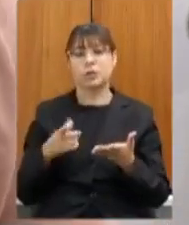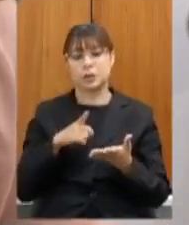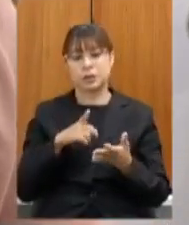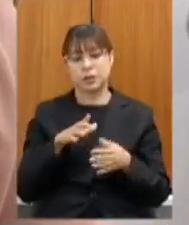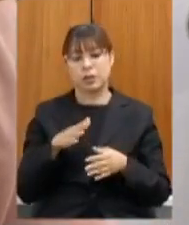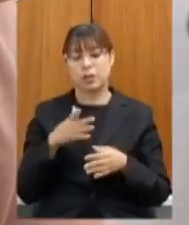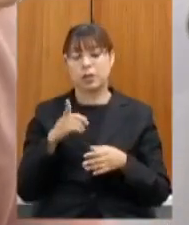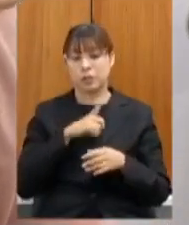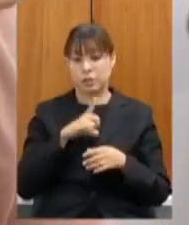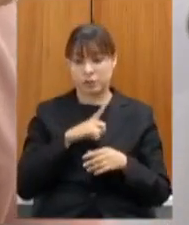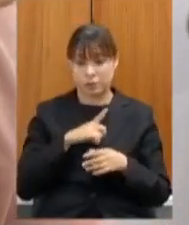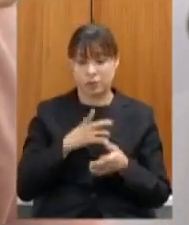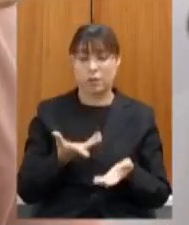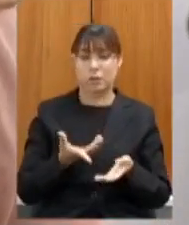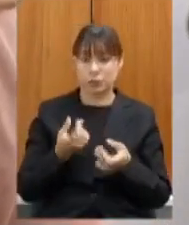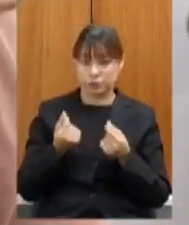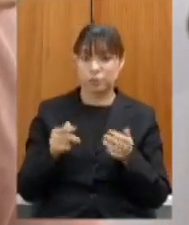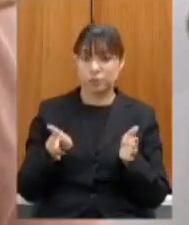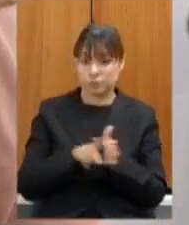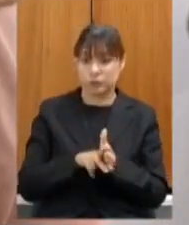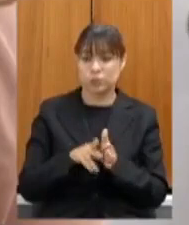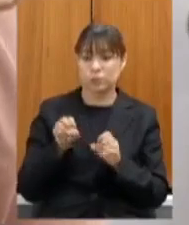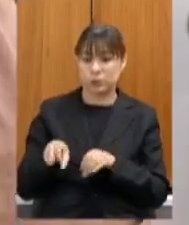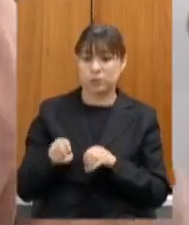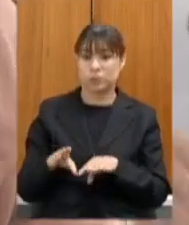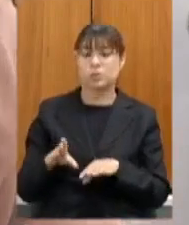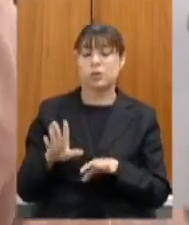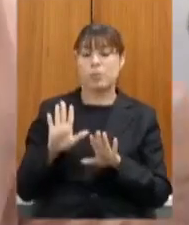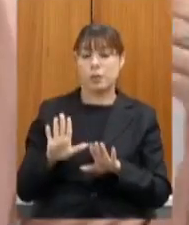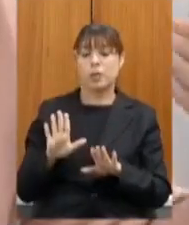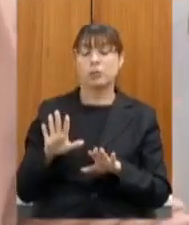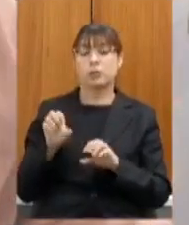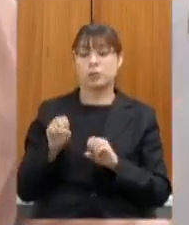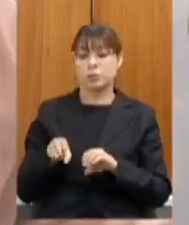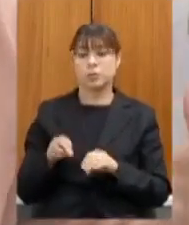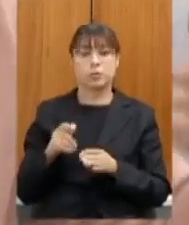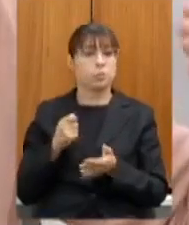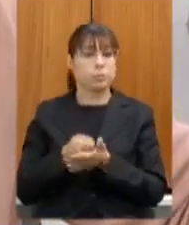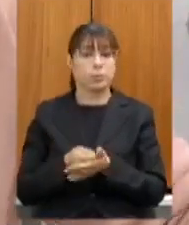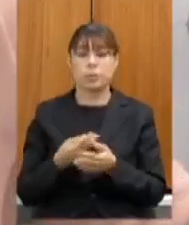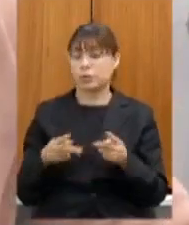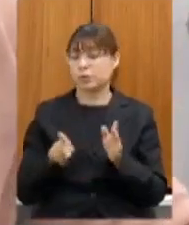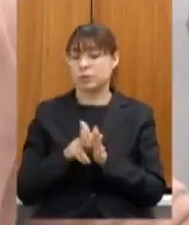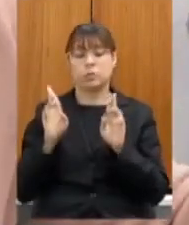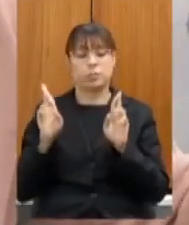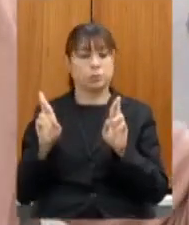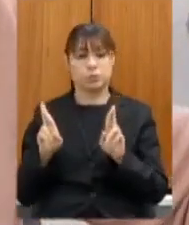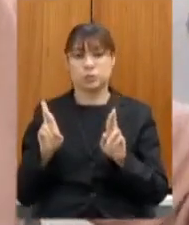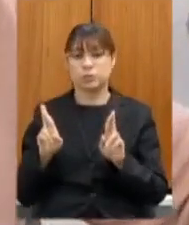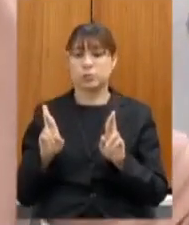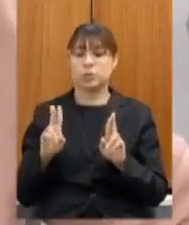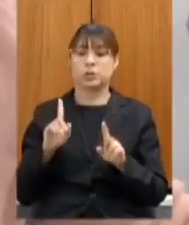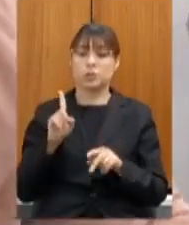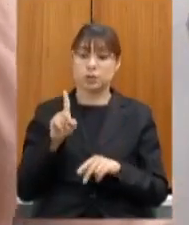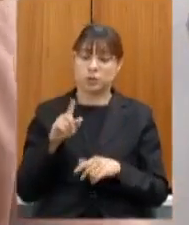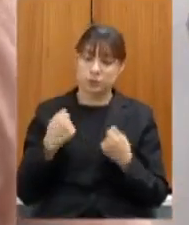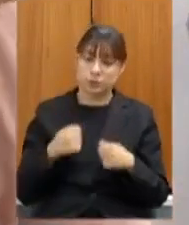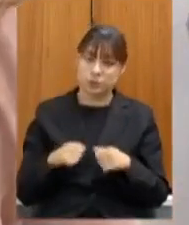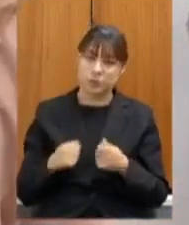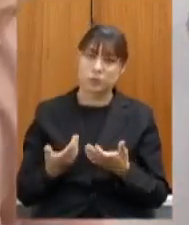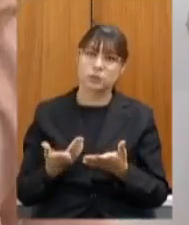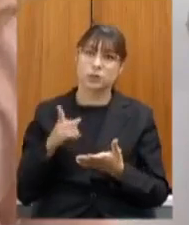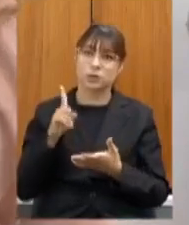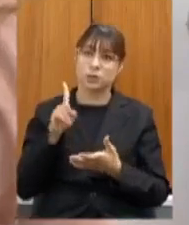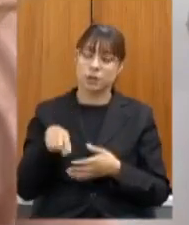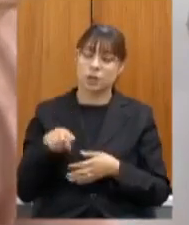e a educação está pagando a conta que não é dela de ações salários e investimentos de outras